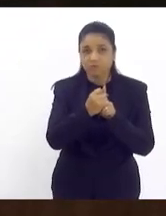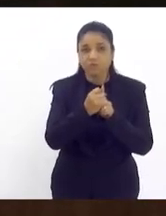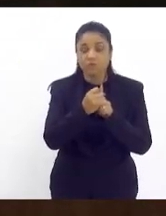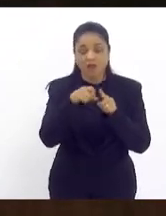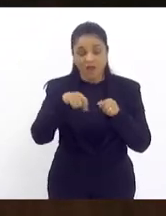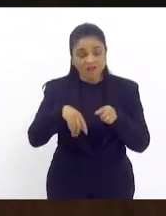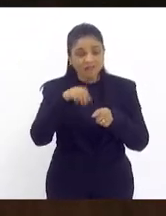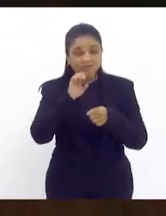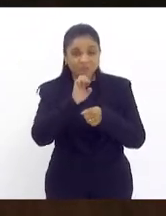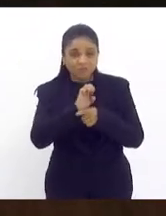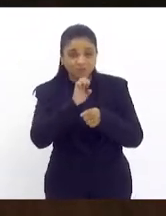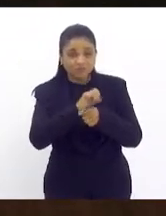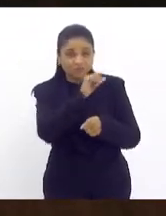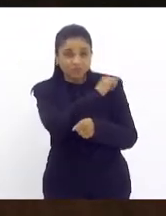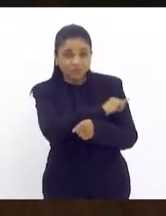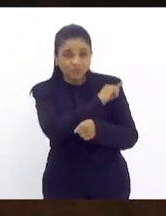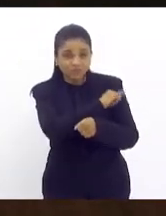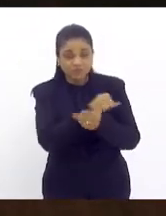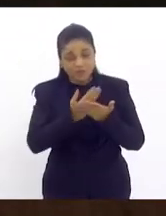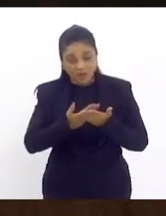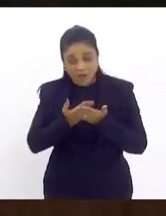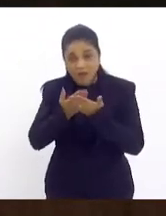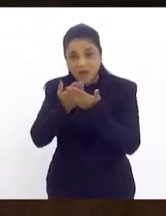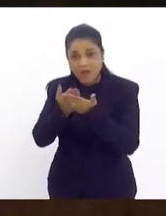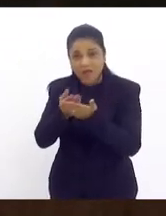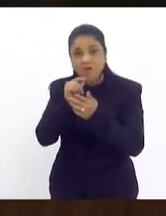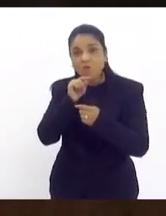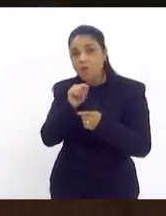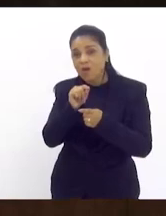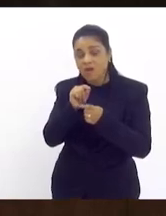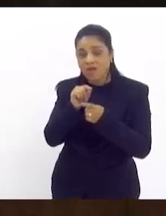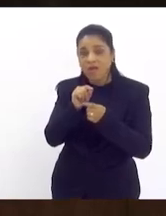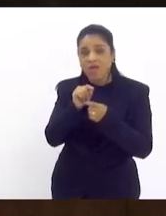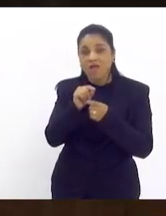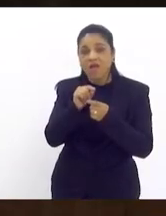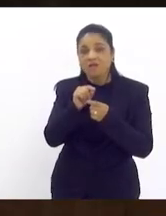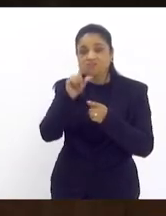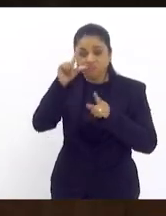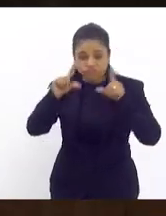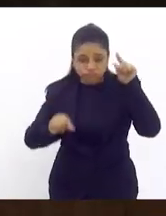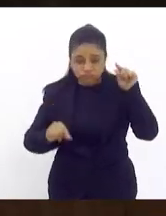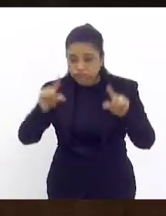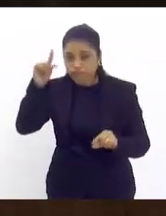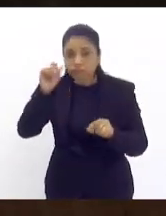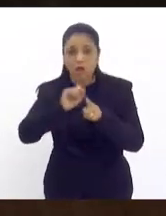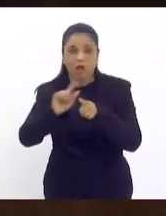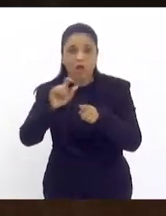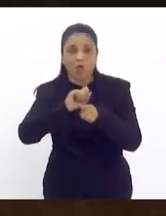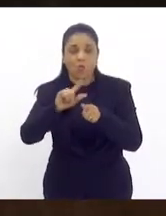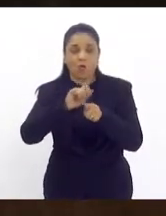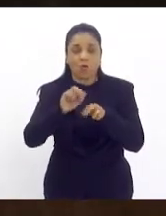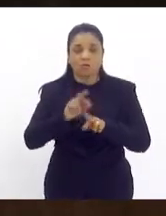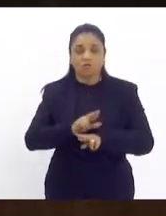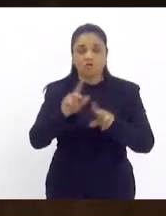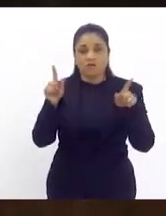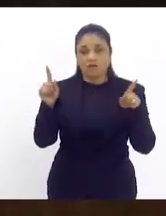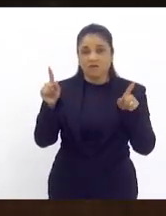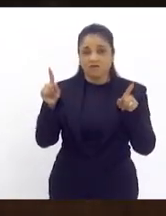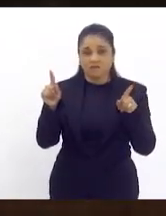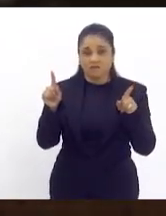no estado do Rio de Janeiro e leve em conta as disparidades econômicas e a diferença